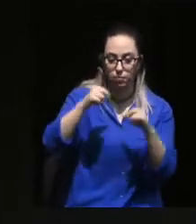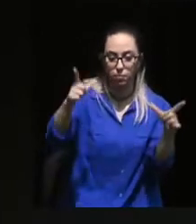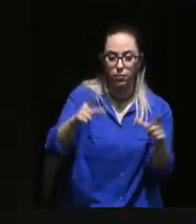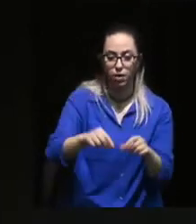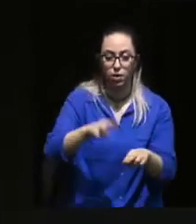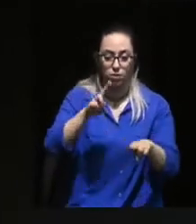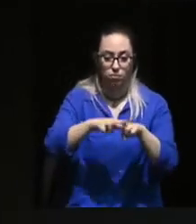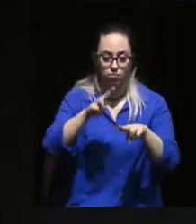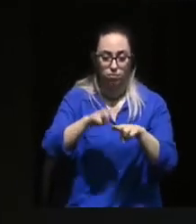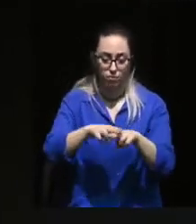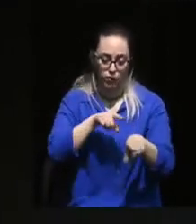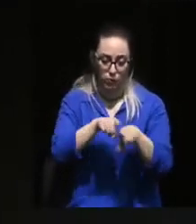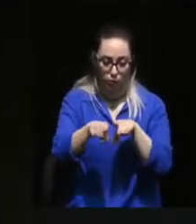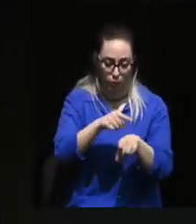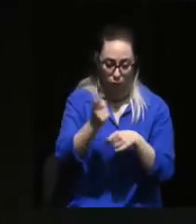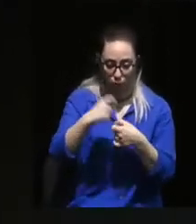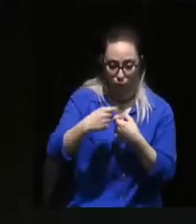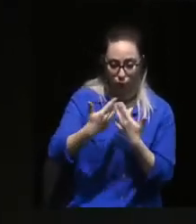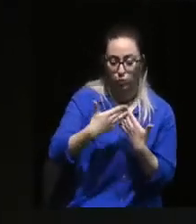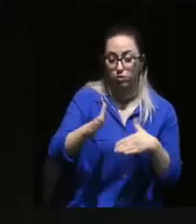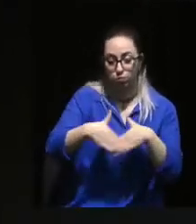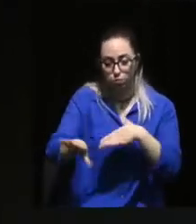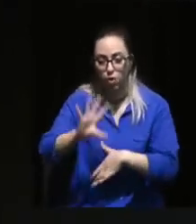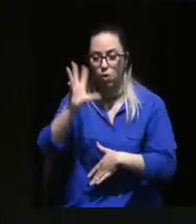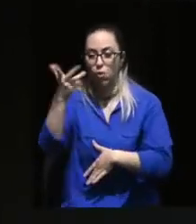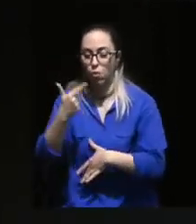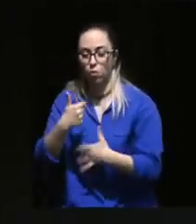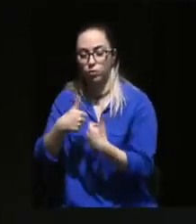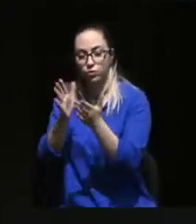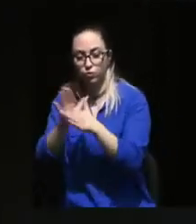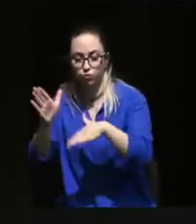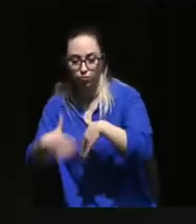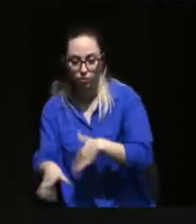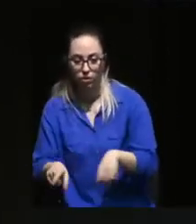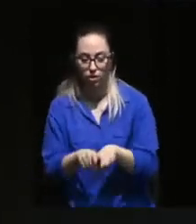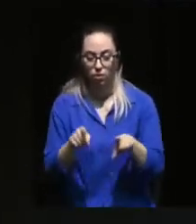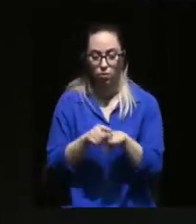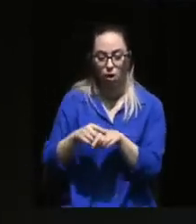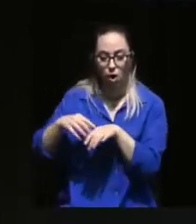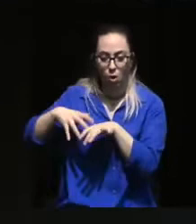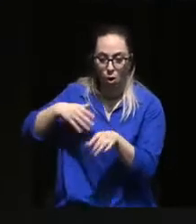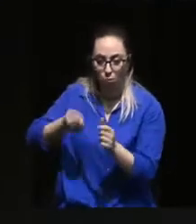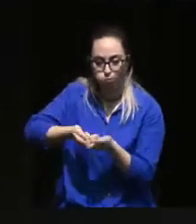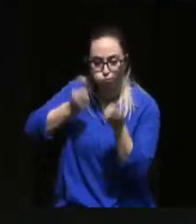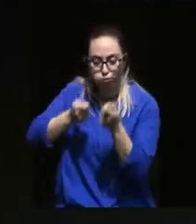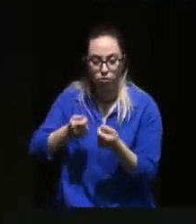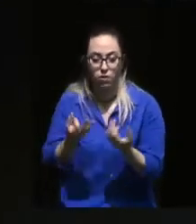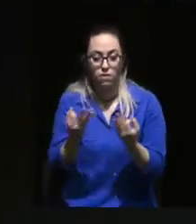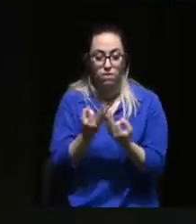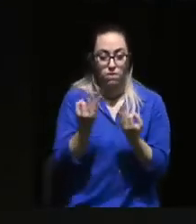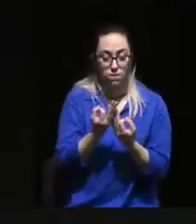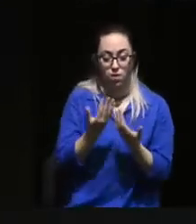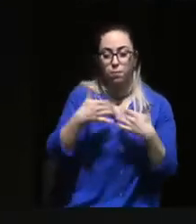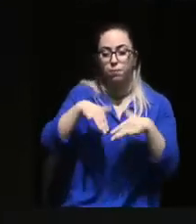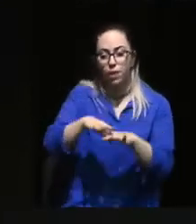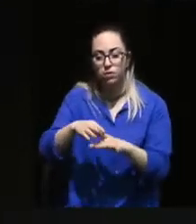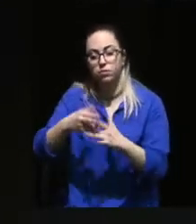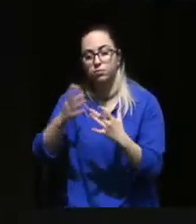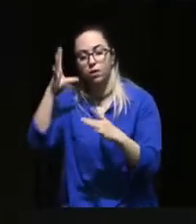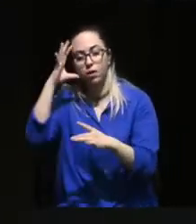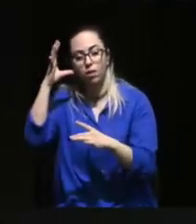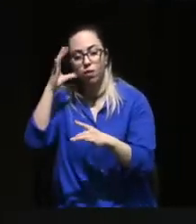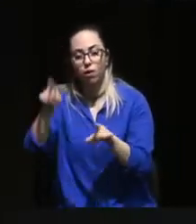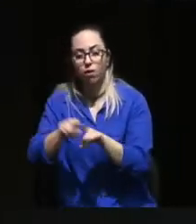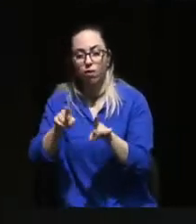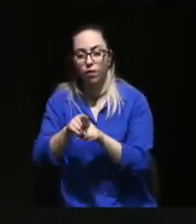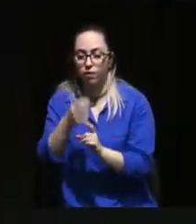políticos que só saíram quando todos saíram, o país acordou com tanques na rua e as armas encheram-se de cravos vermelhos. Foi um dia